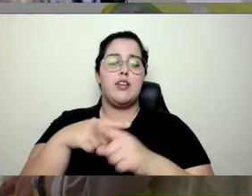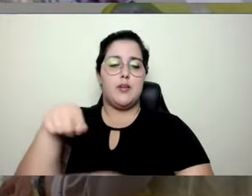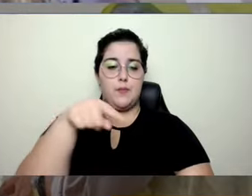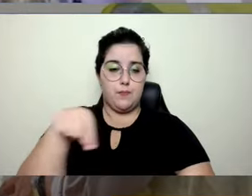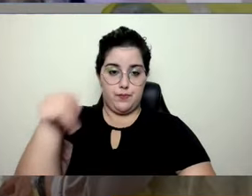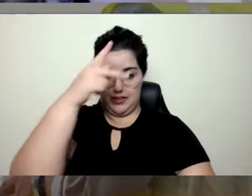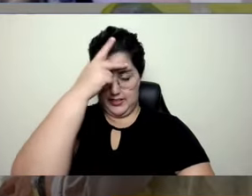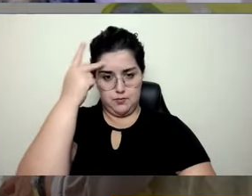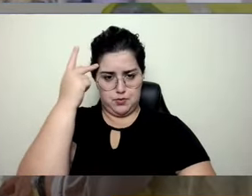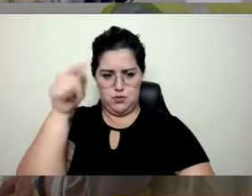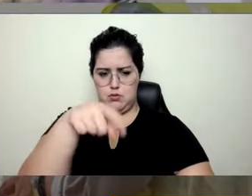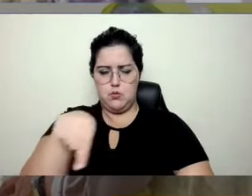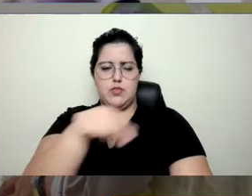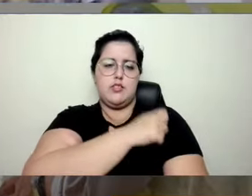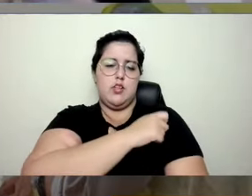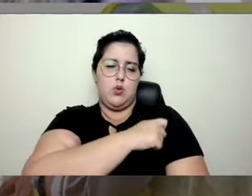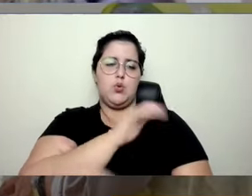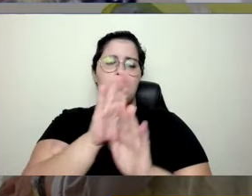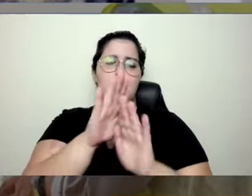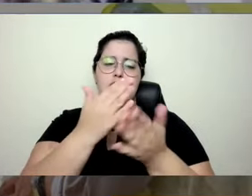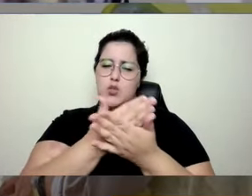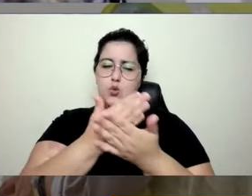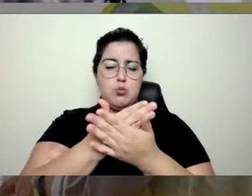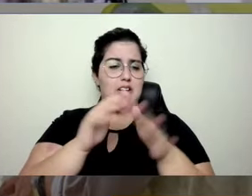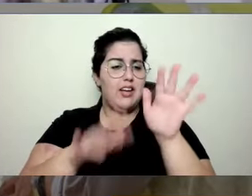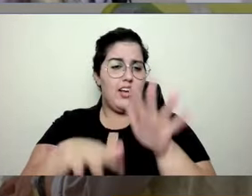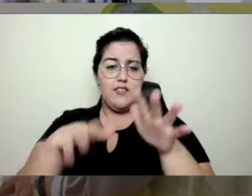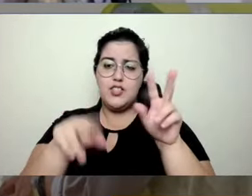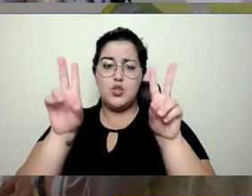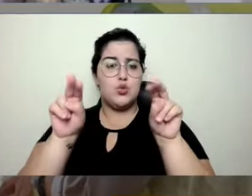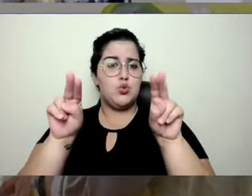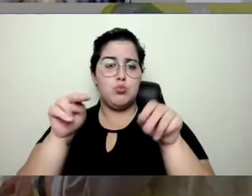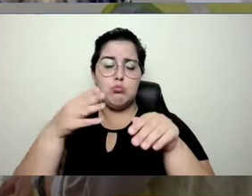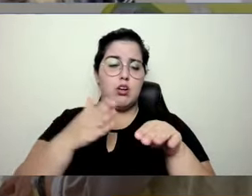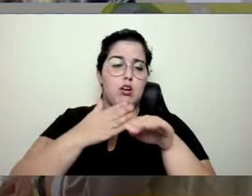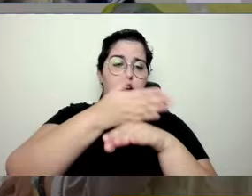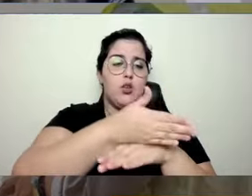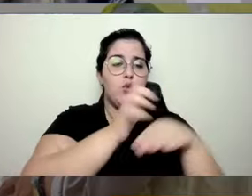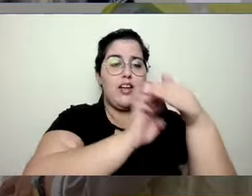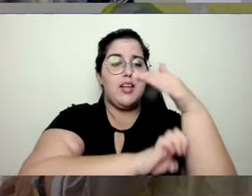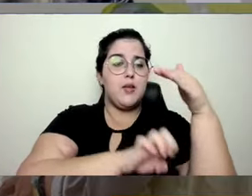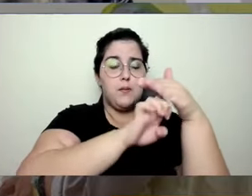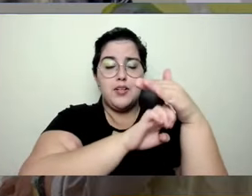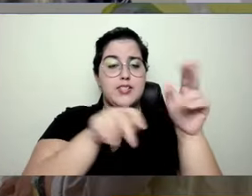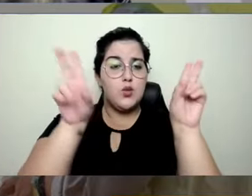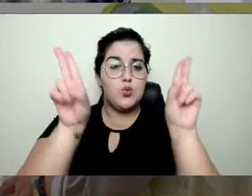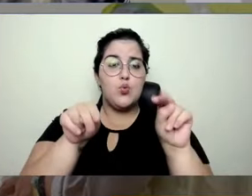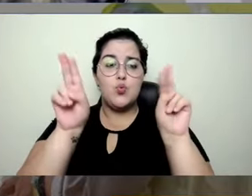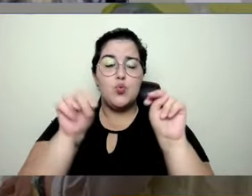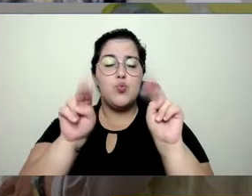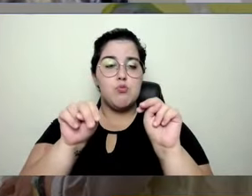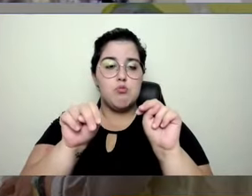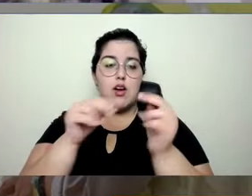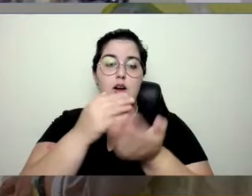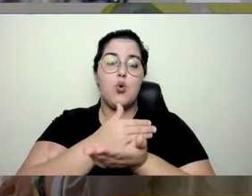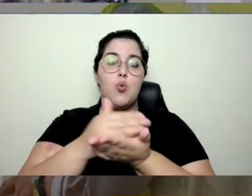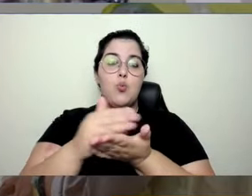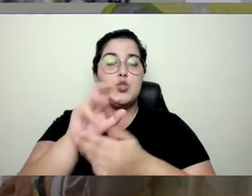estudam com a gente, Anderson, tem gente que nunca entrou numa empresa, tem pessoas que estão mudando de